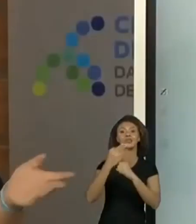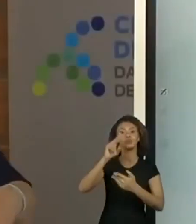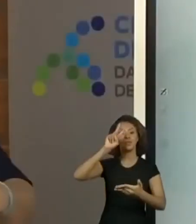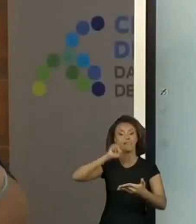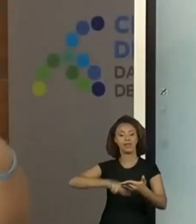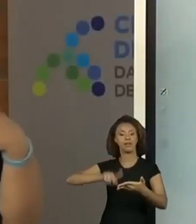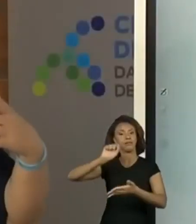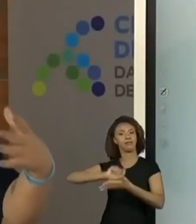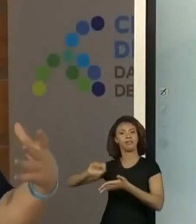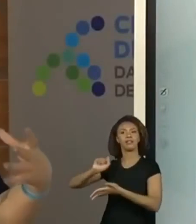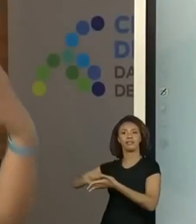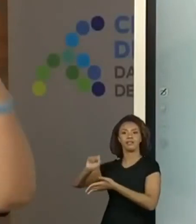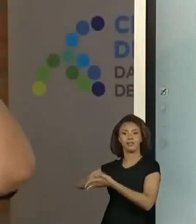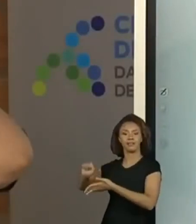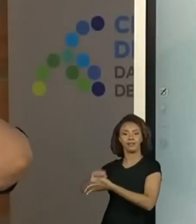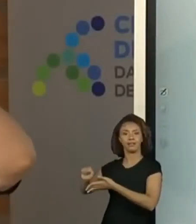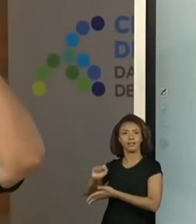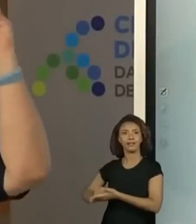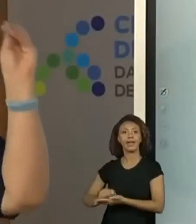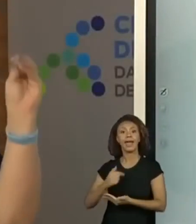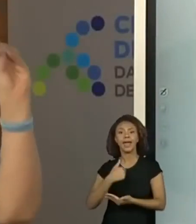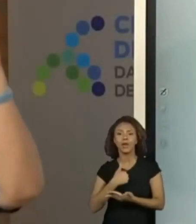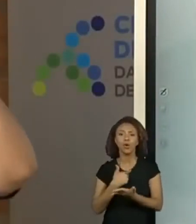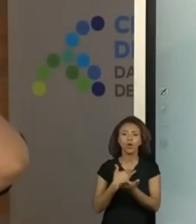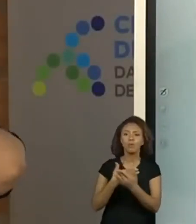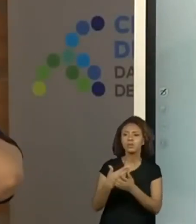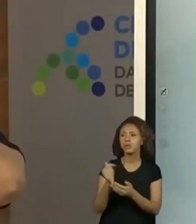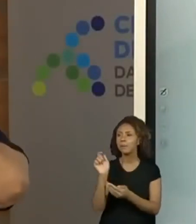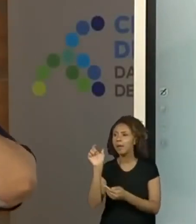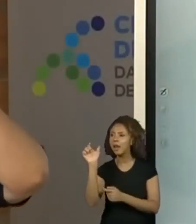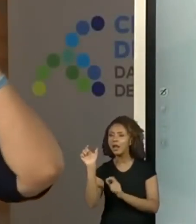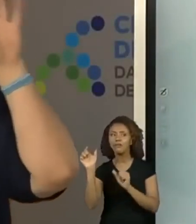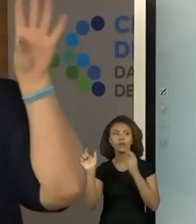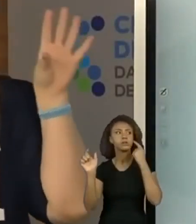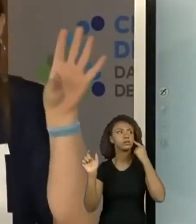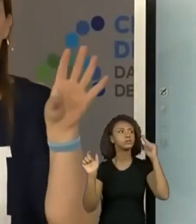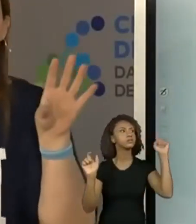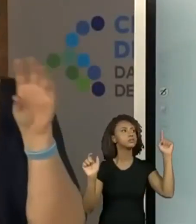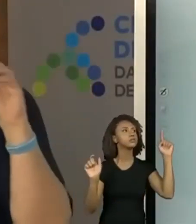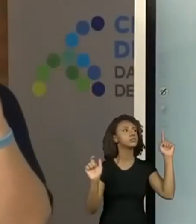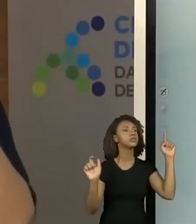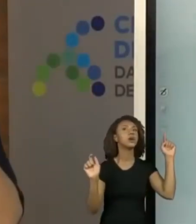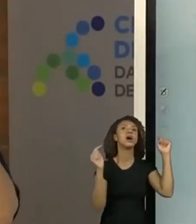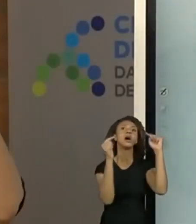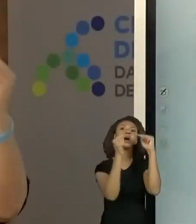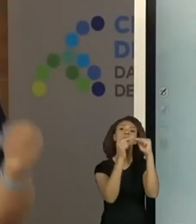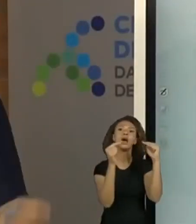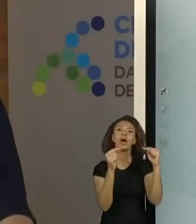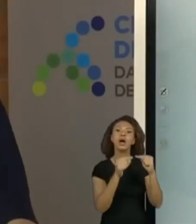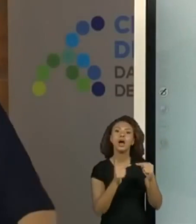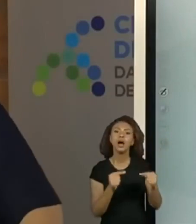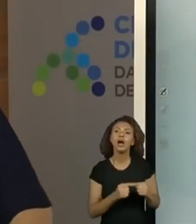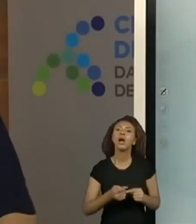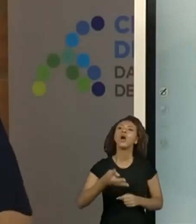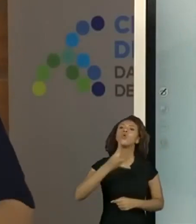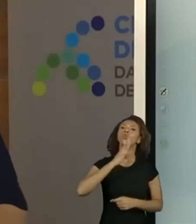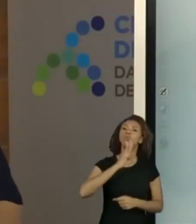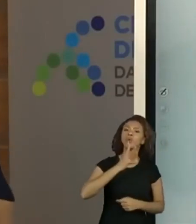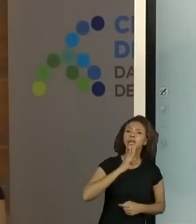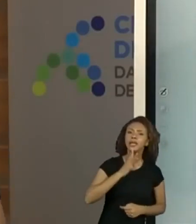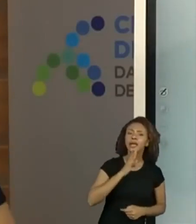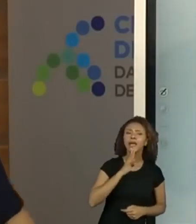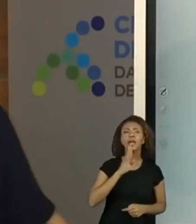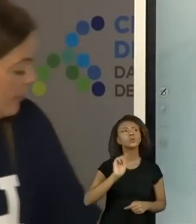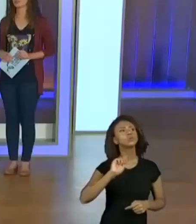muito importante. Quando eu estou começando, a sempre associar alguma palavra, algum nome que eu já conheço.